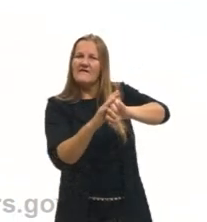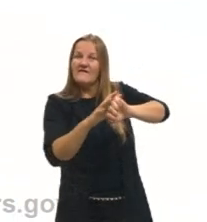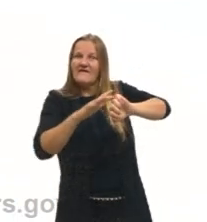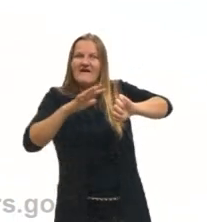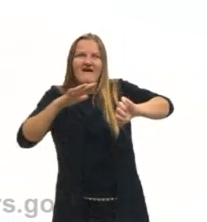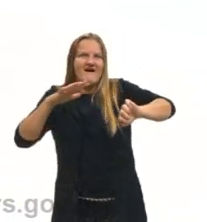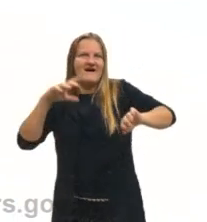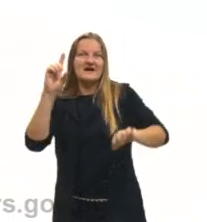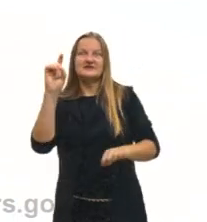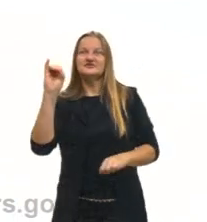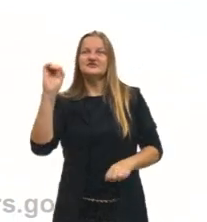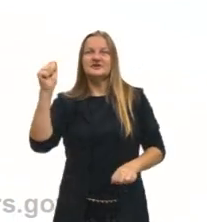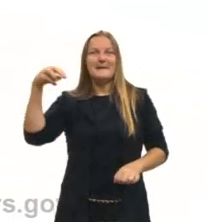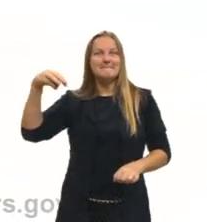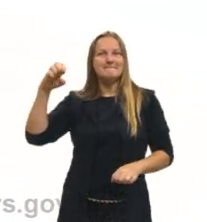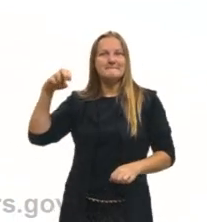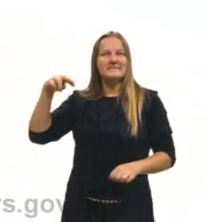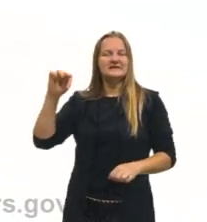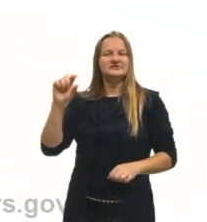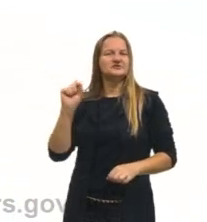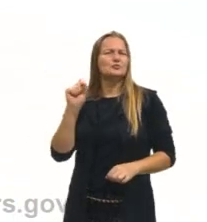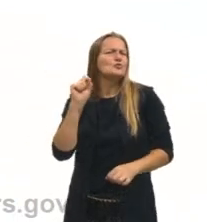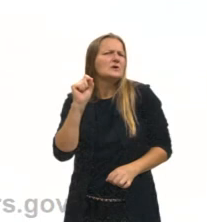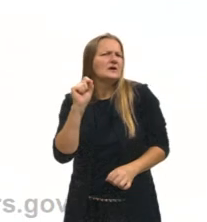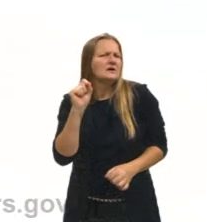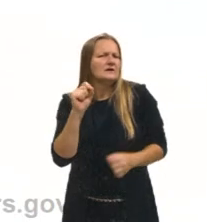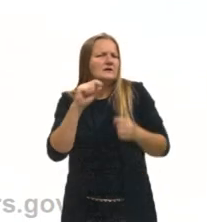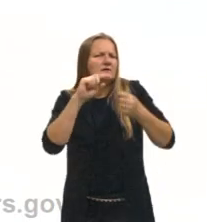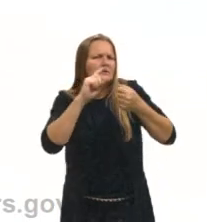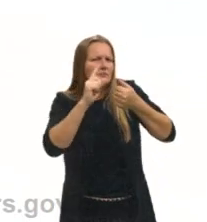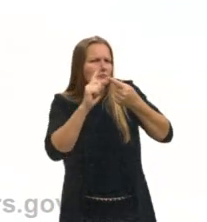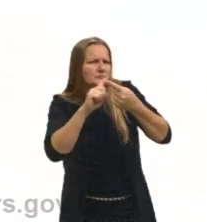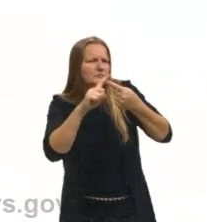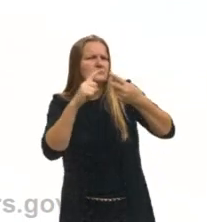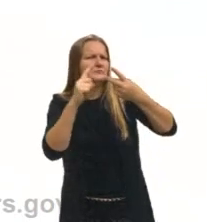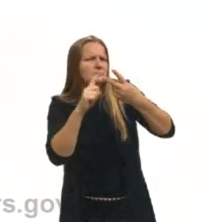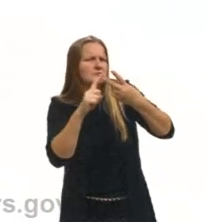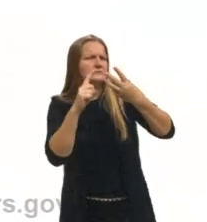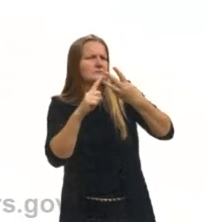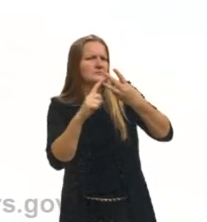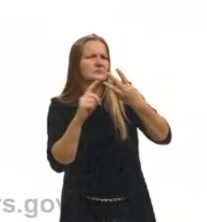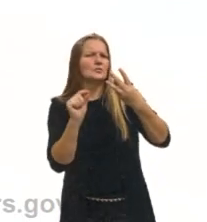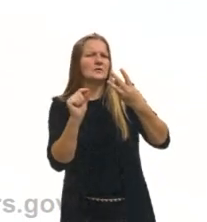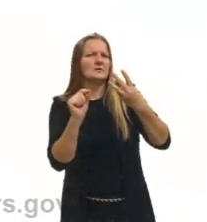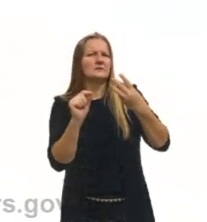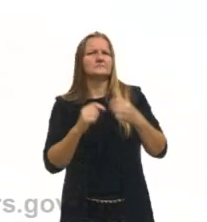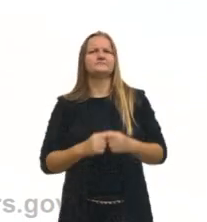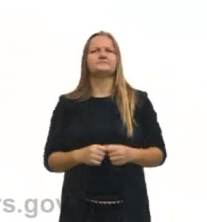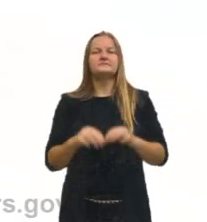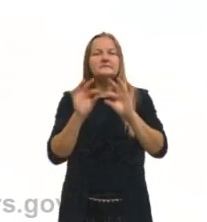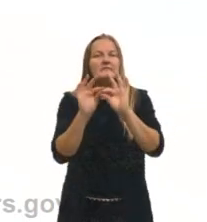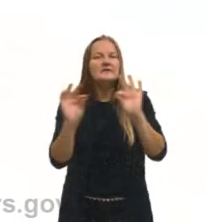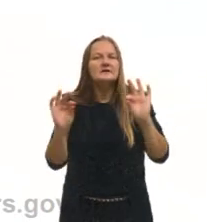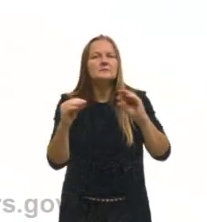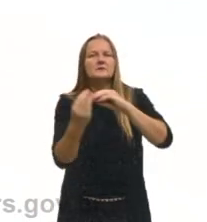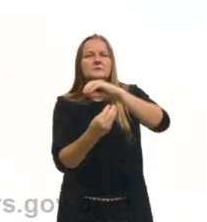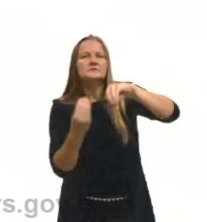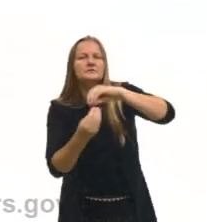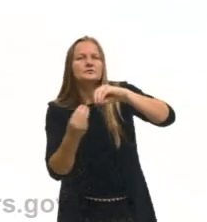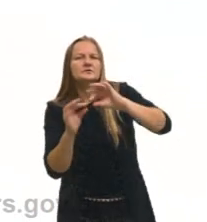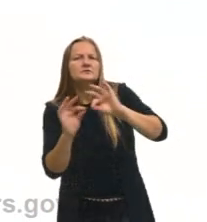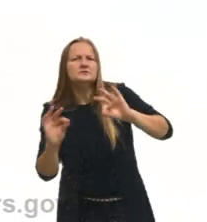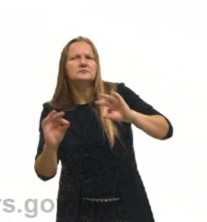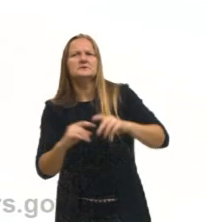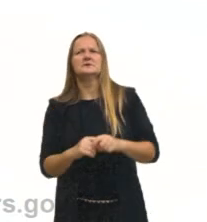respectivamente exemplos de que, tá? De mistura, substância simples ou substância composta, de mistura, substância